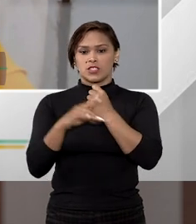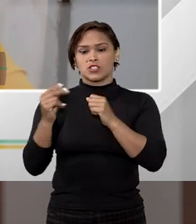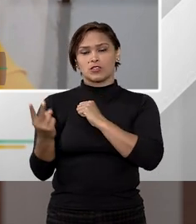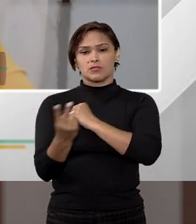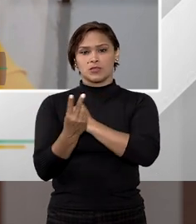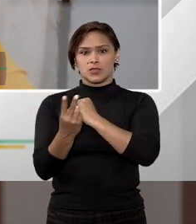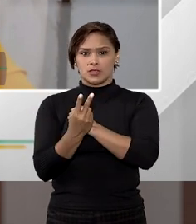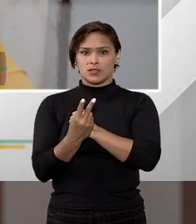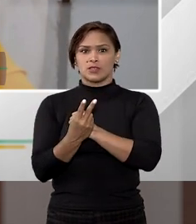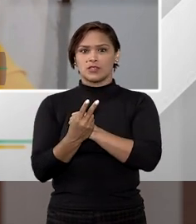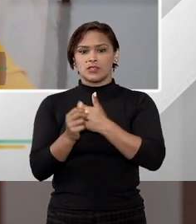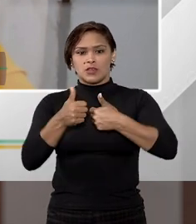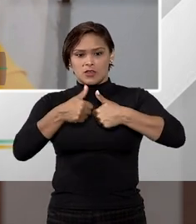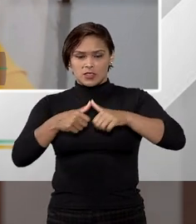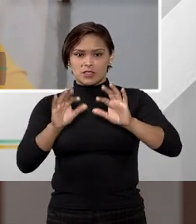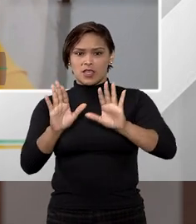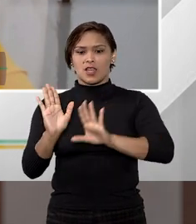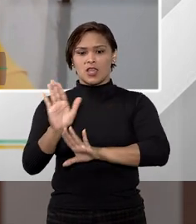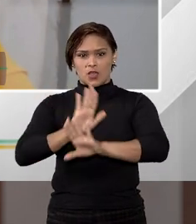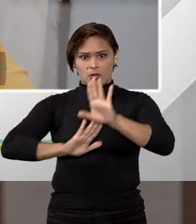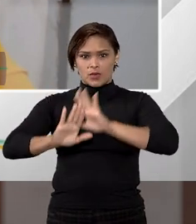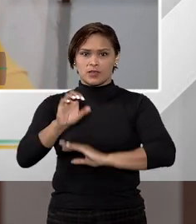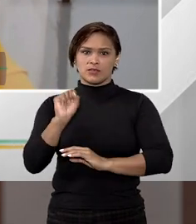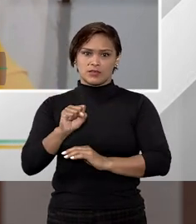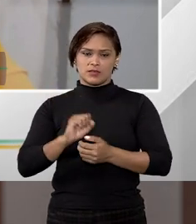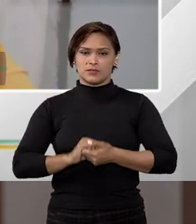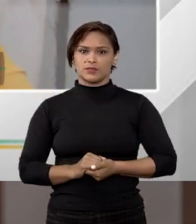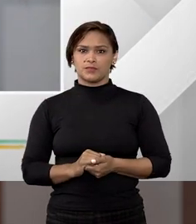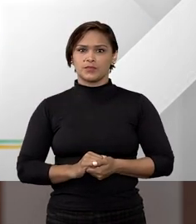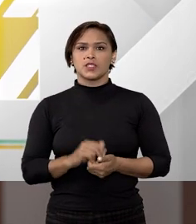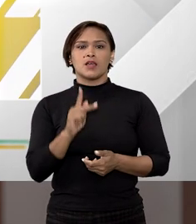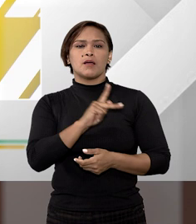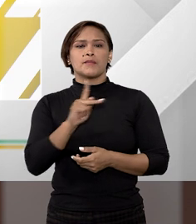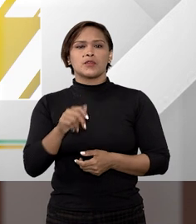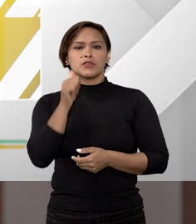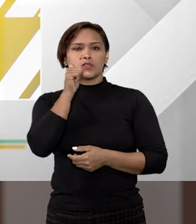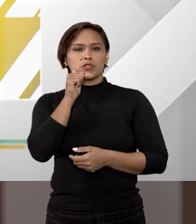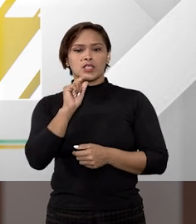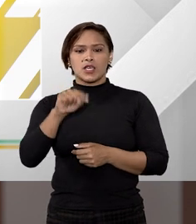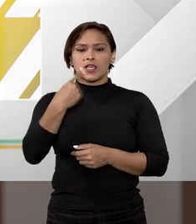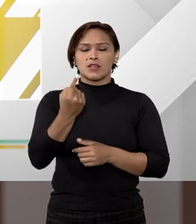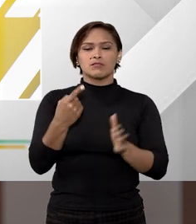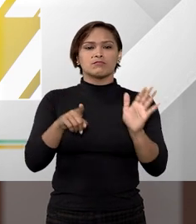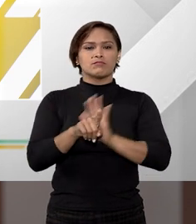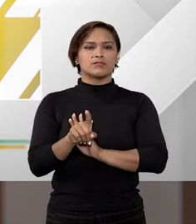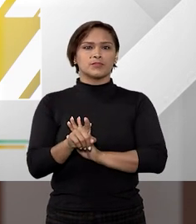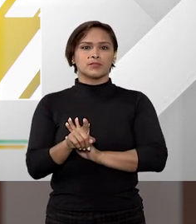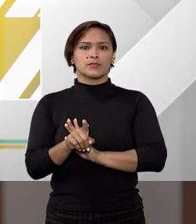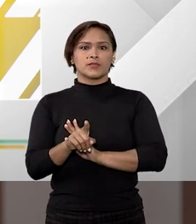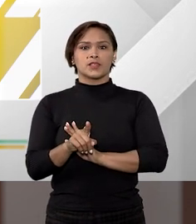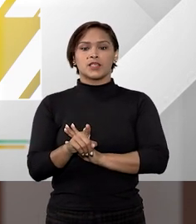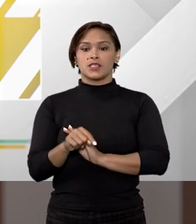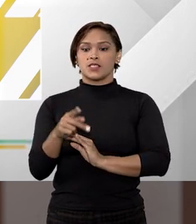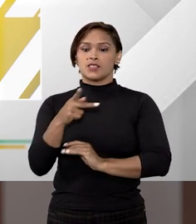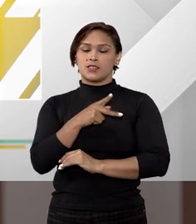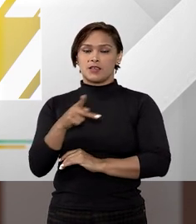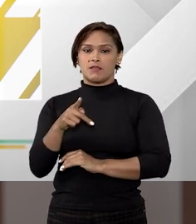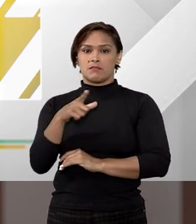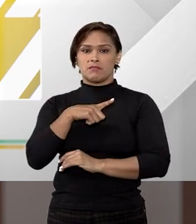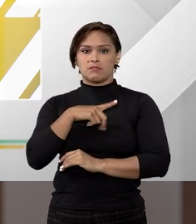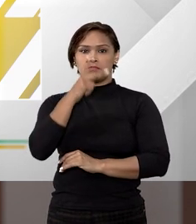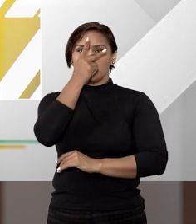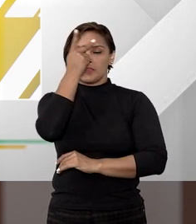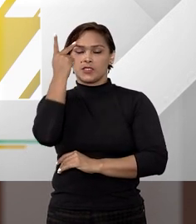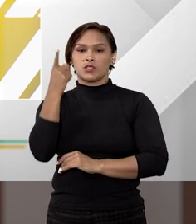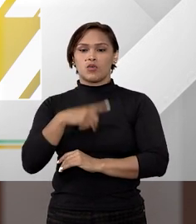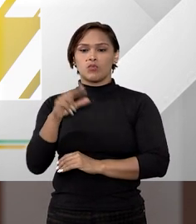dele, a proteção dele, está ali resguardada, sim. Professora Bruna, e na seguinte situação? Se o proprietário, em vez de